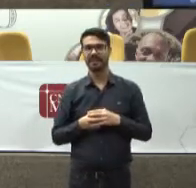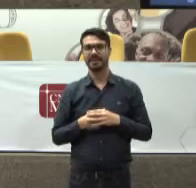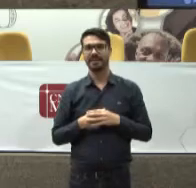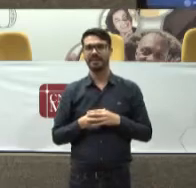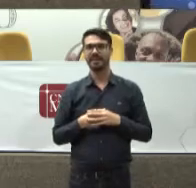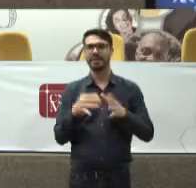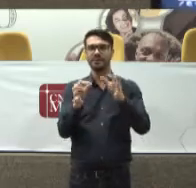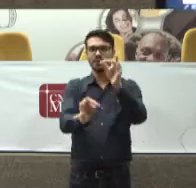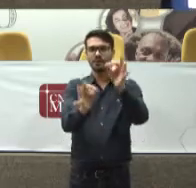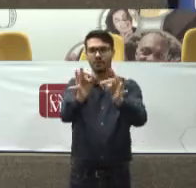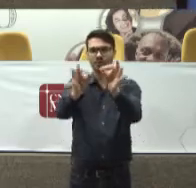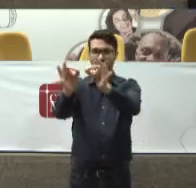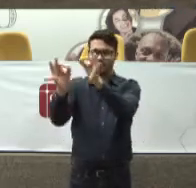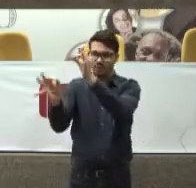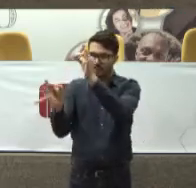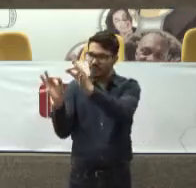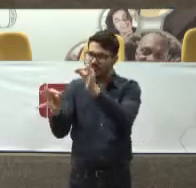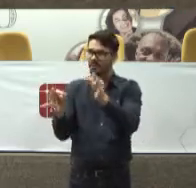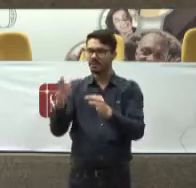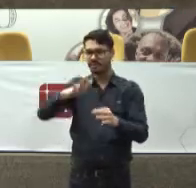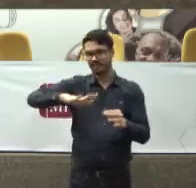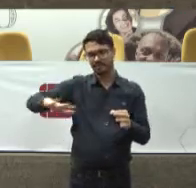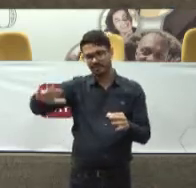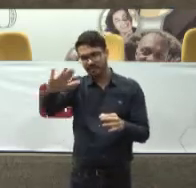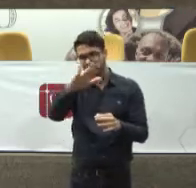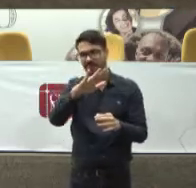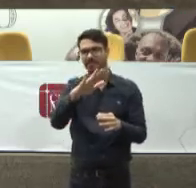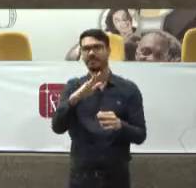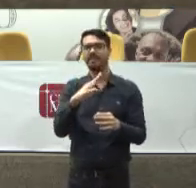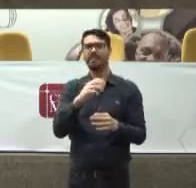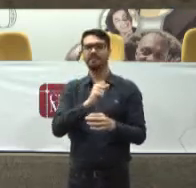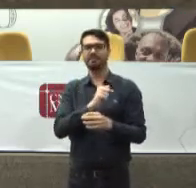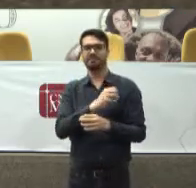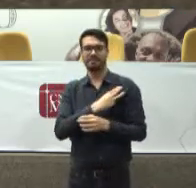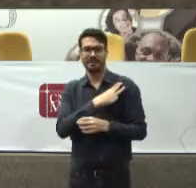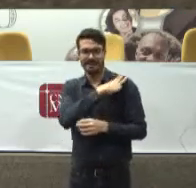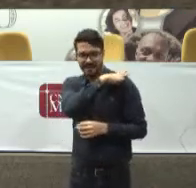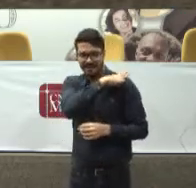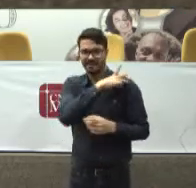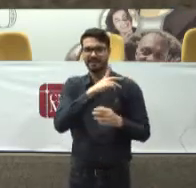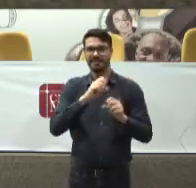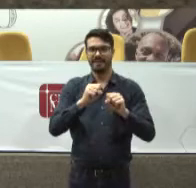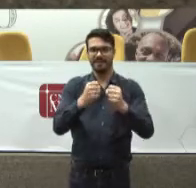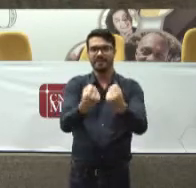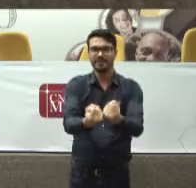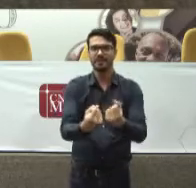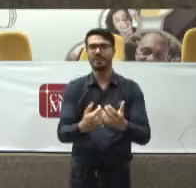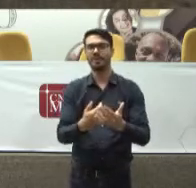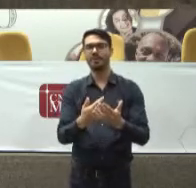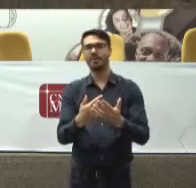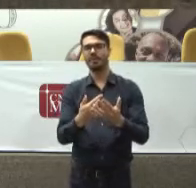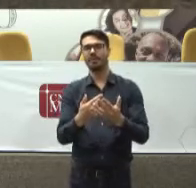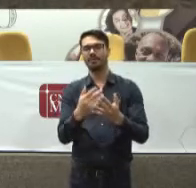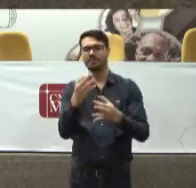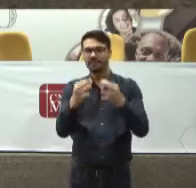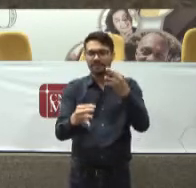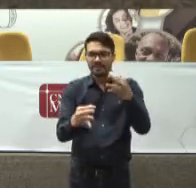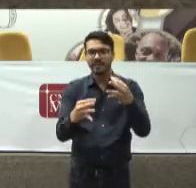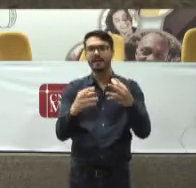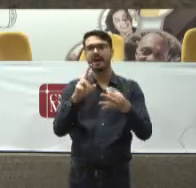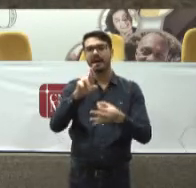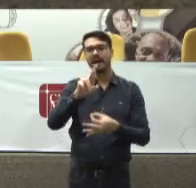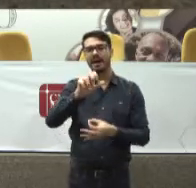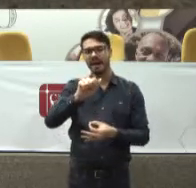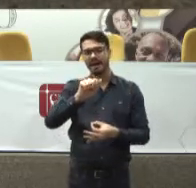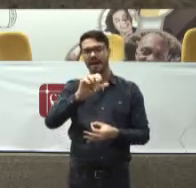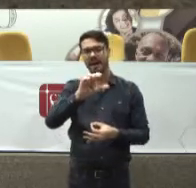tanto jurista De magistrado De procuradores De defensores Vi a racionalidade